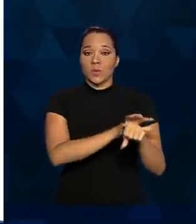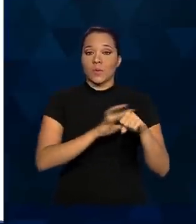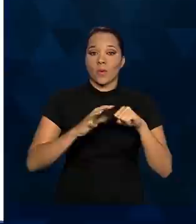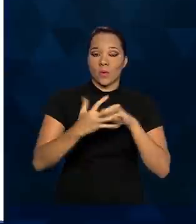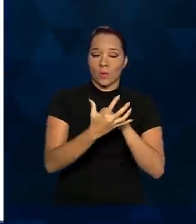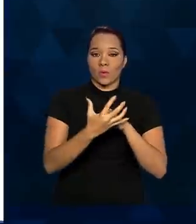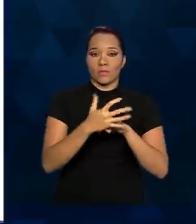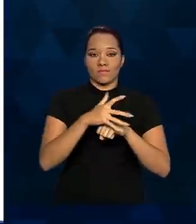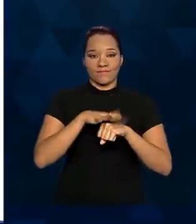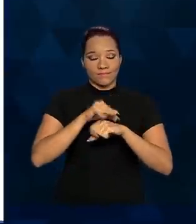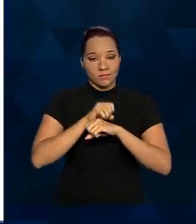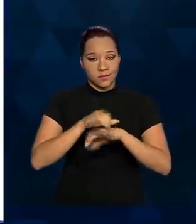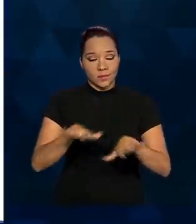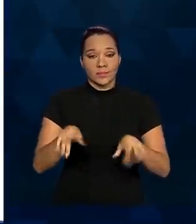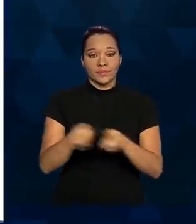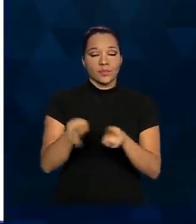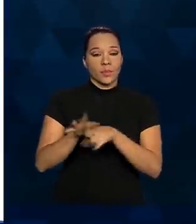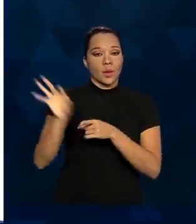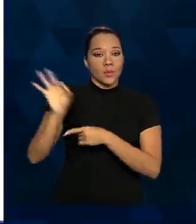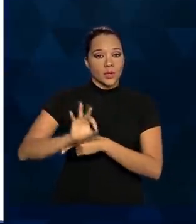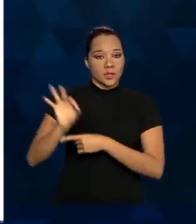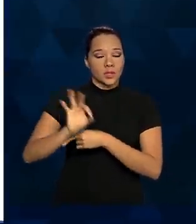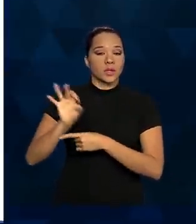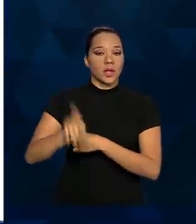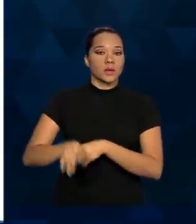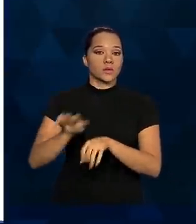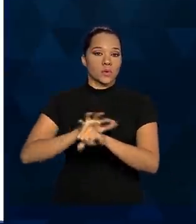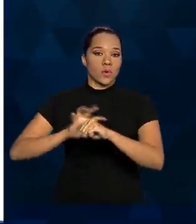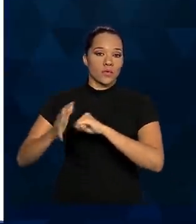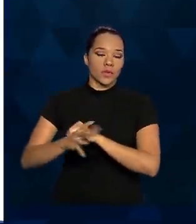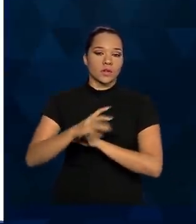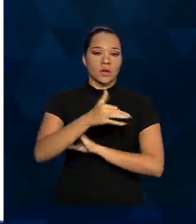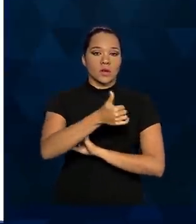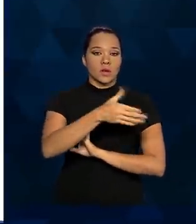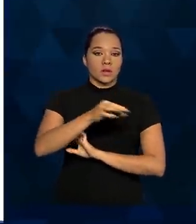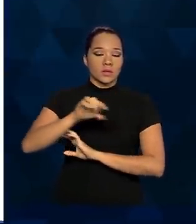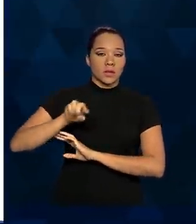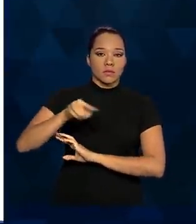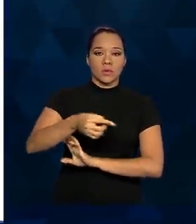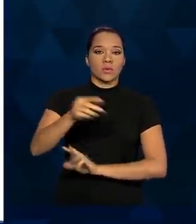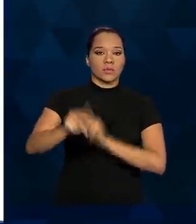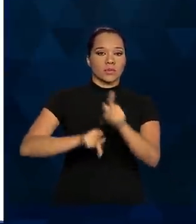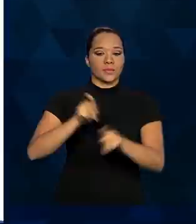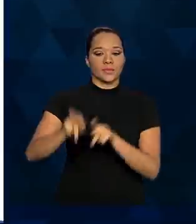coronavírus e a taxa de incidência da Covid-19 por 100 mil habitantes.